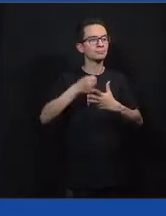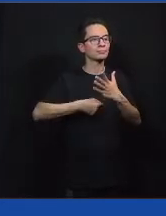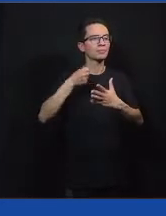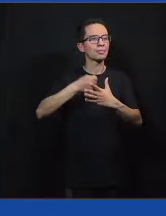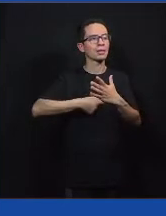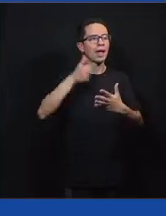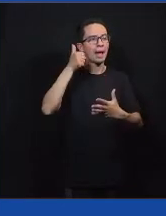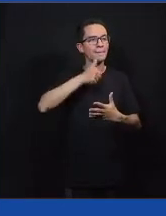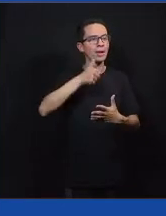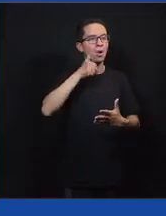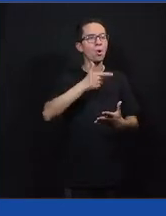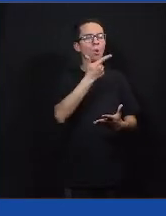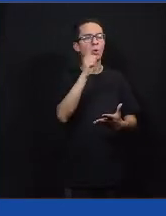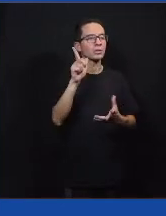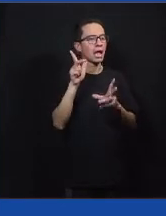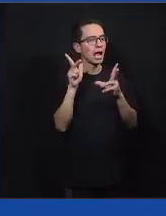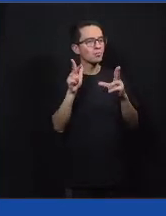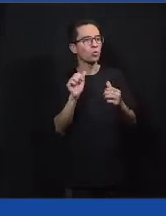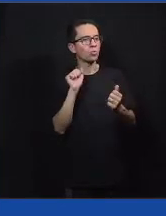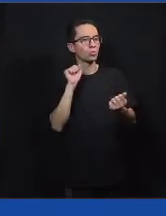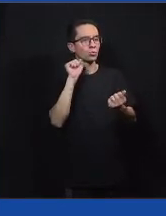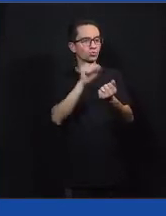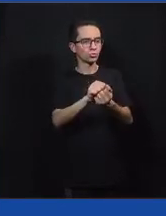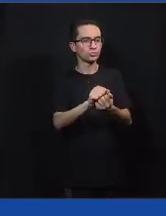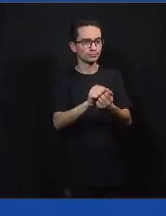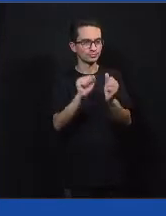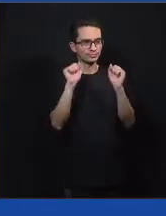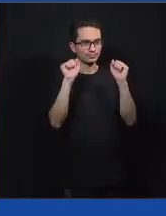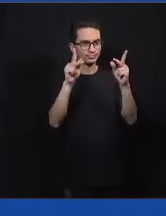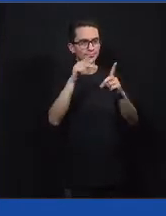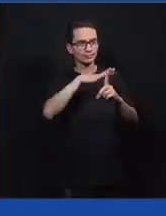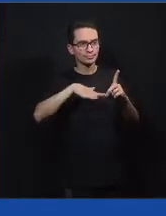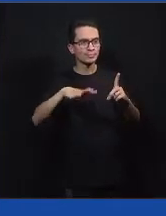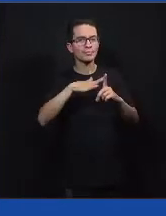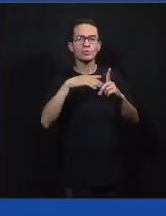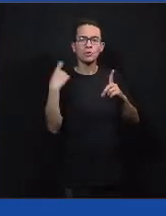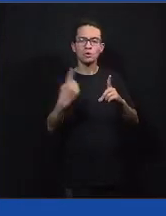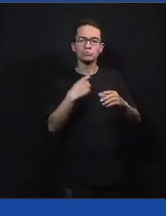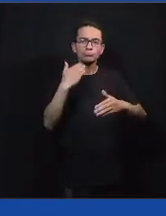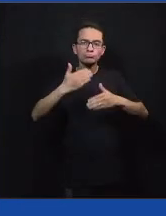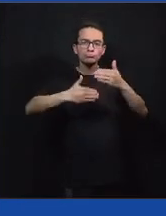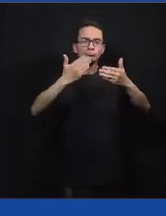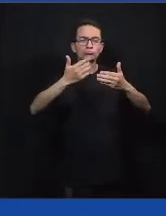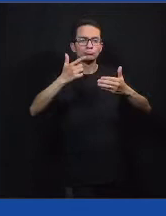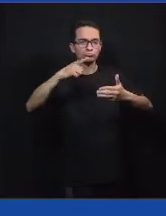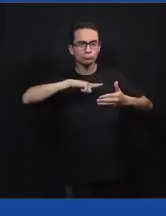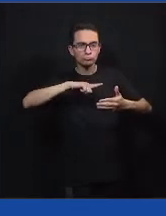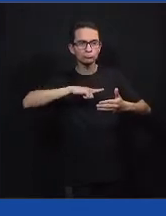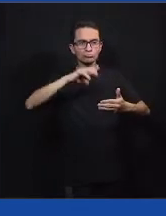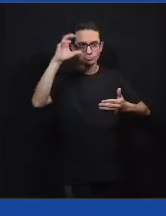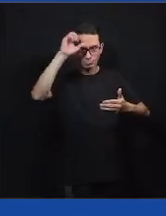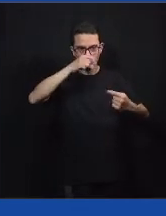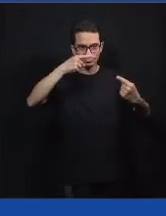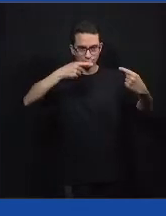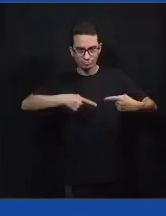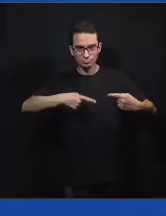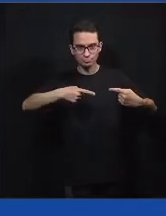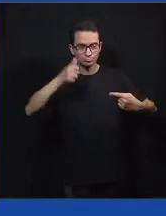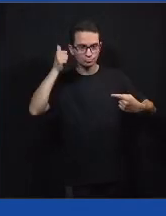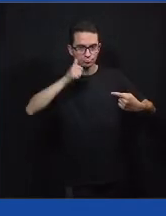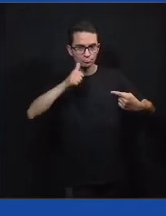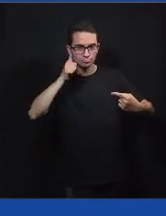era minha luta, que a gente estava junto. Numa sociedade que a gente cresce aprendendo que a gente tem que ter rivalidade feminina, criar